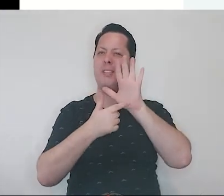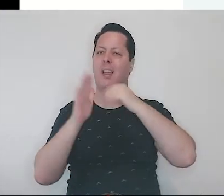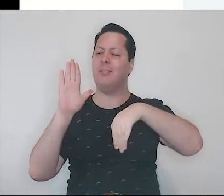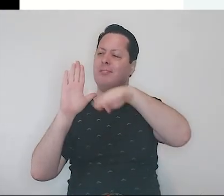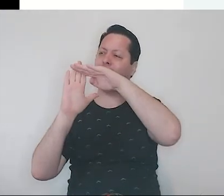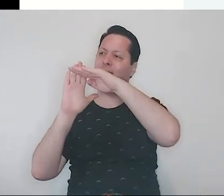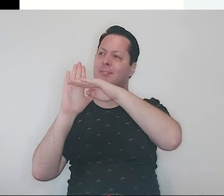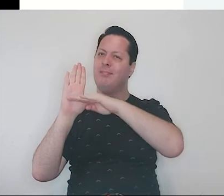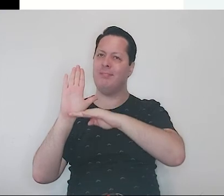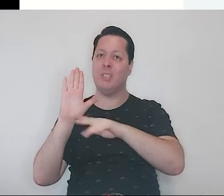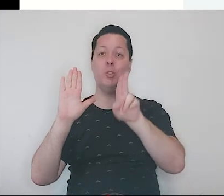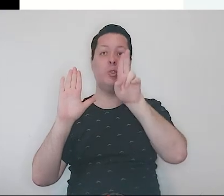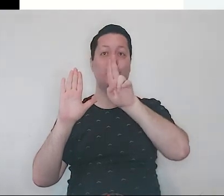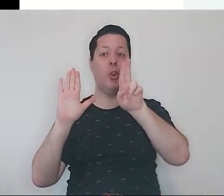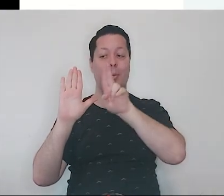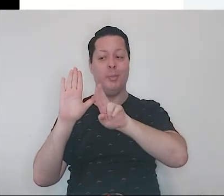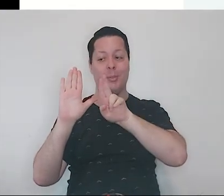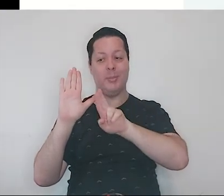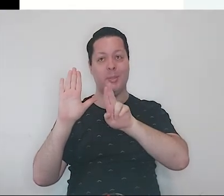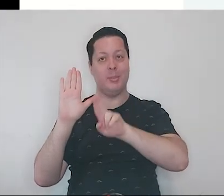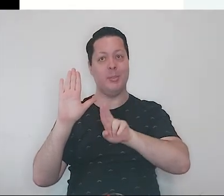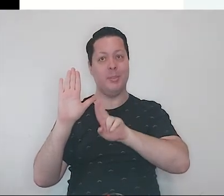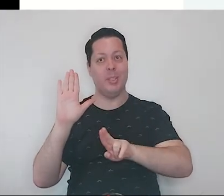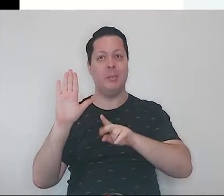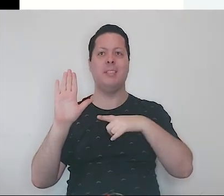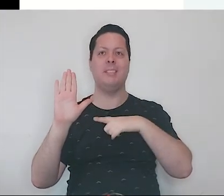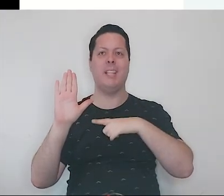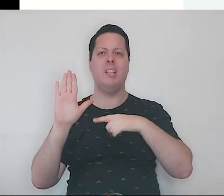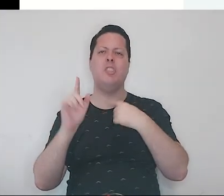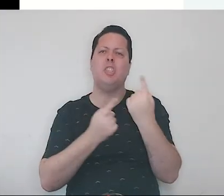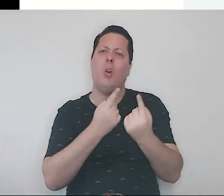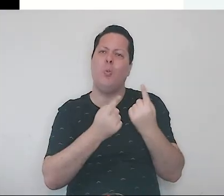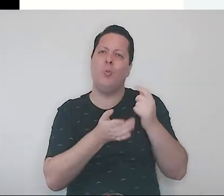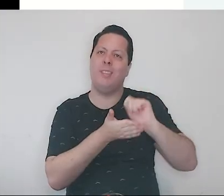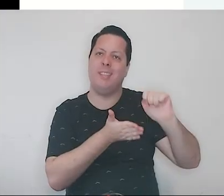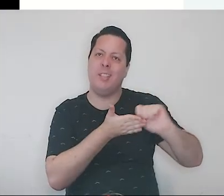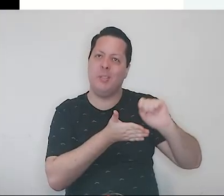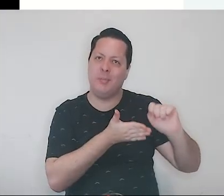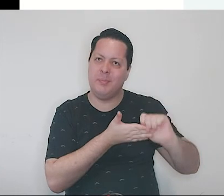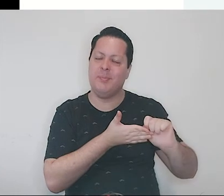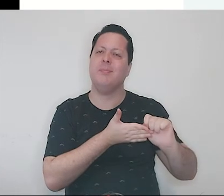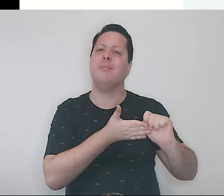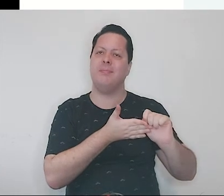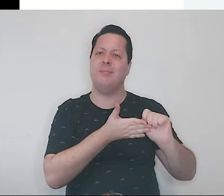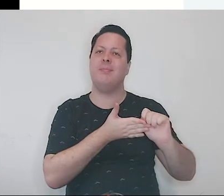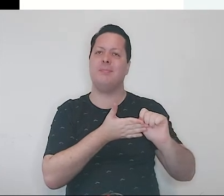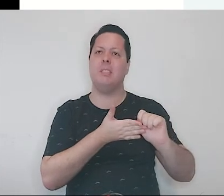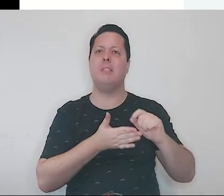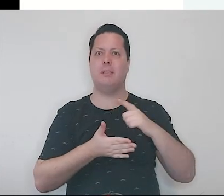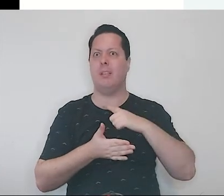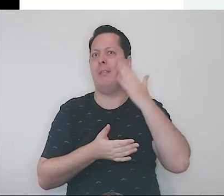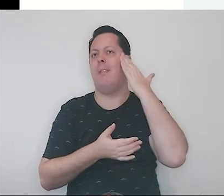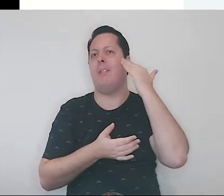hoje nome de alguns escritores que são